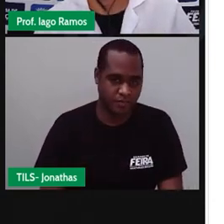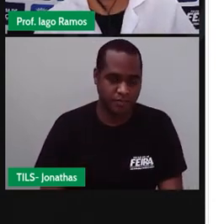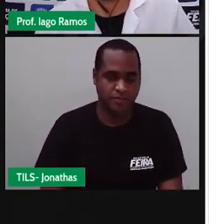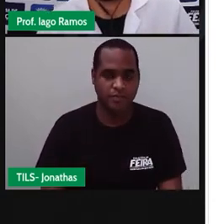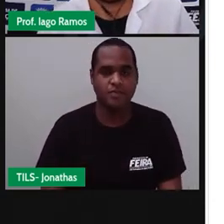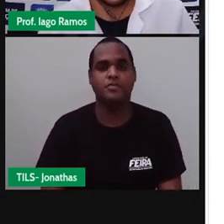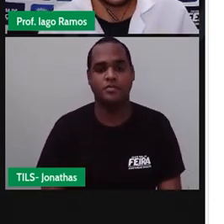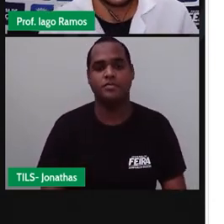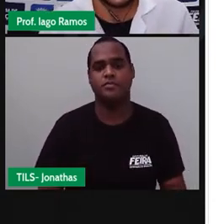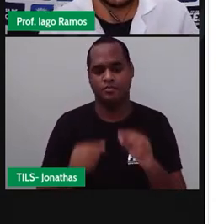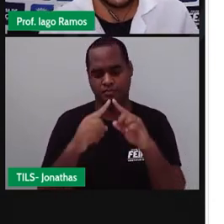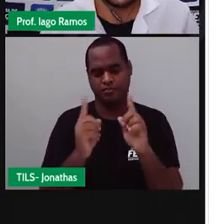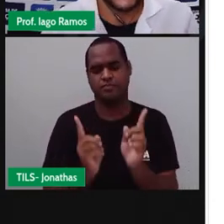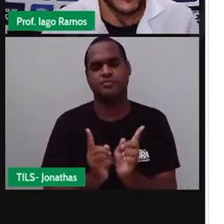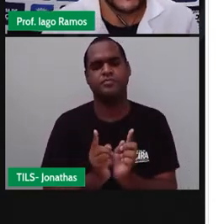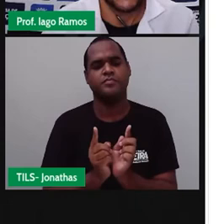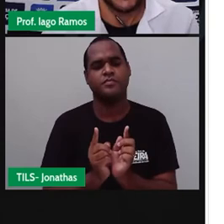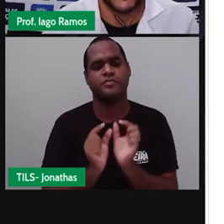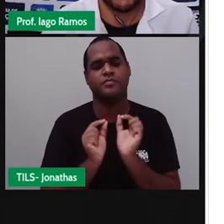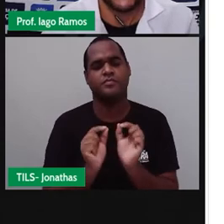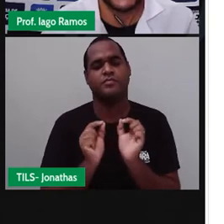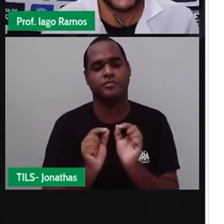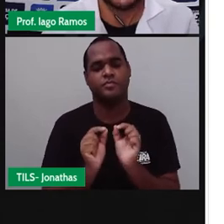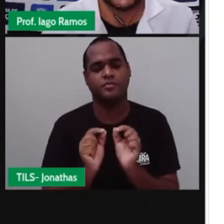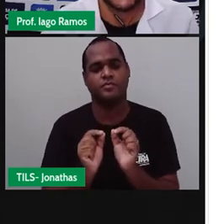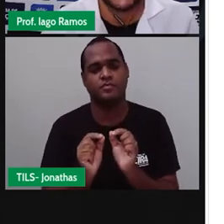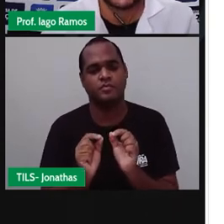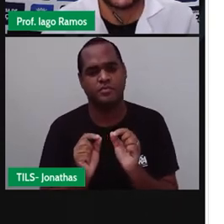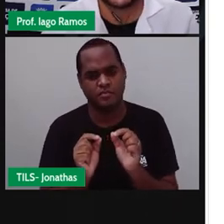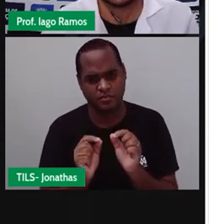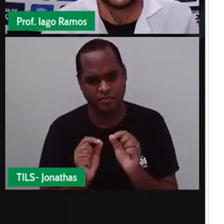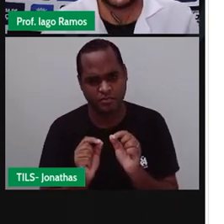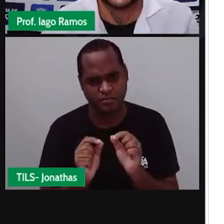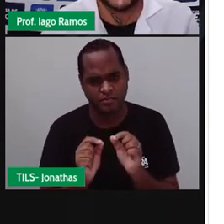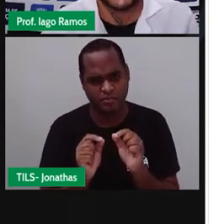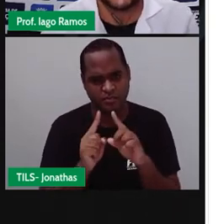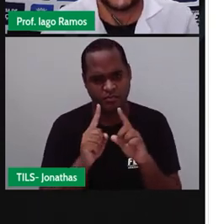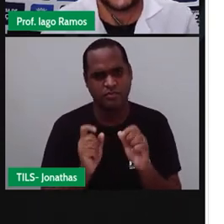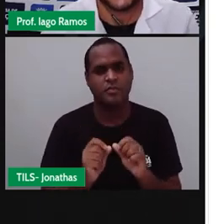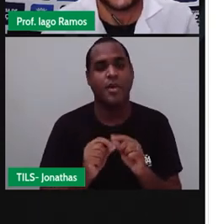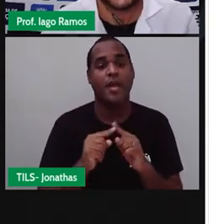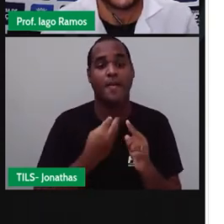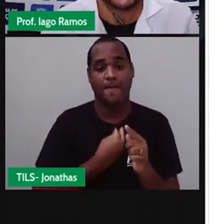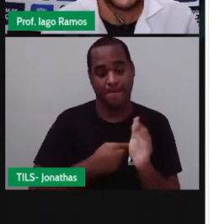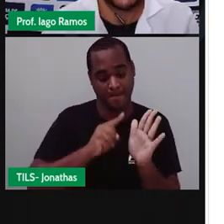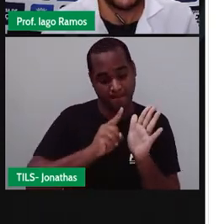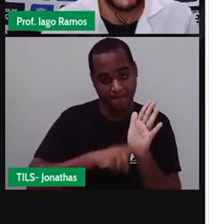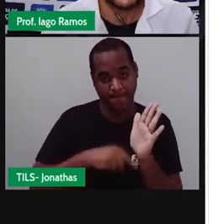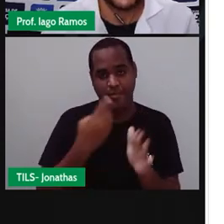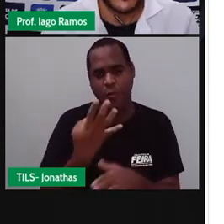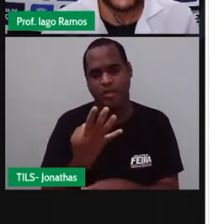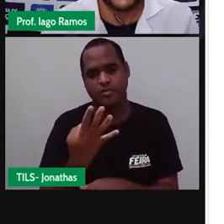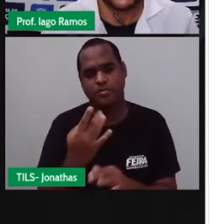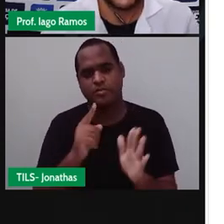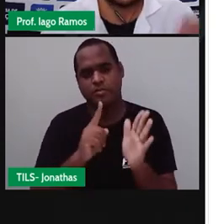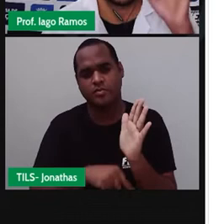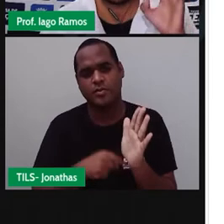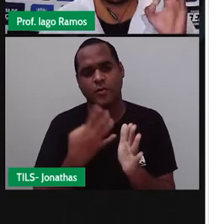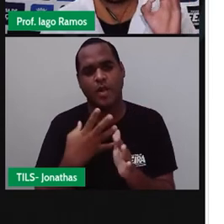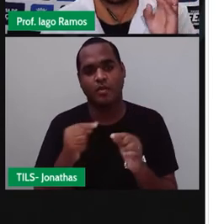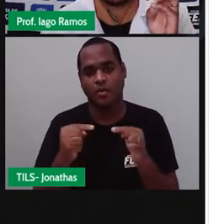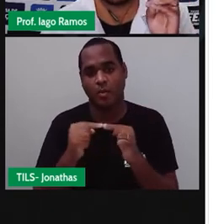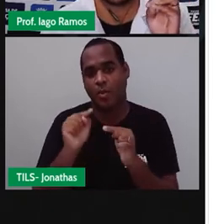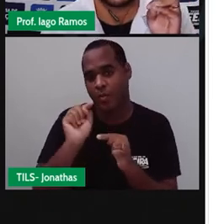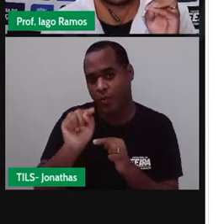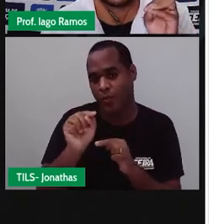dos colchetes, tá? Então, menos 4, pega o pontinho lá no menos 4. Então, menos 4, coloquei o